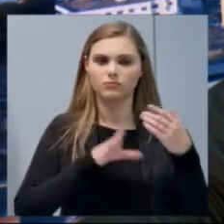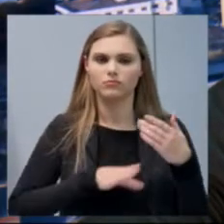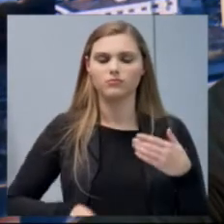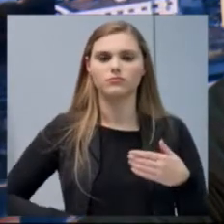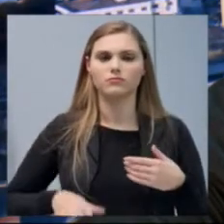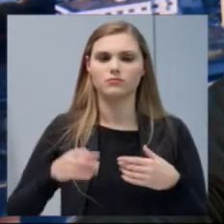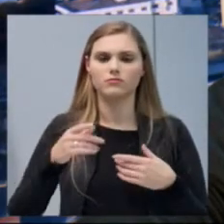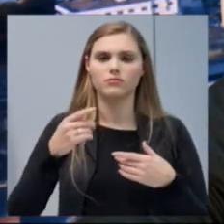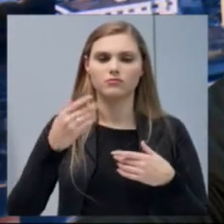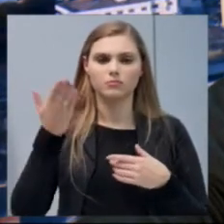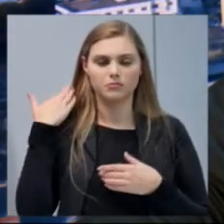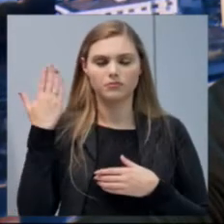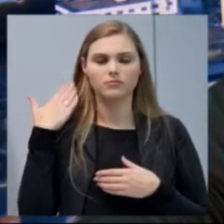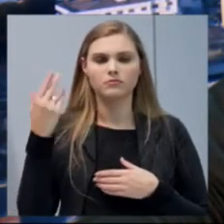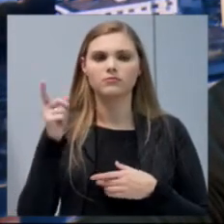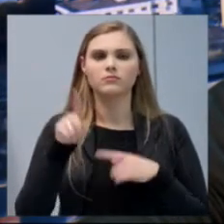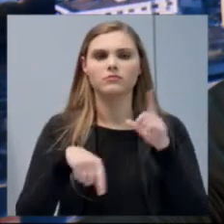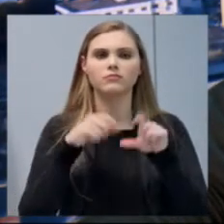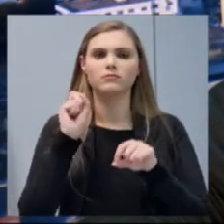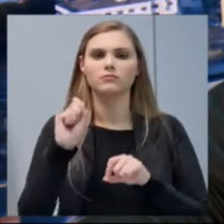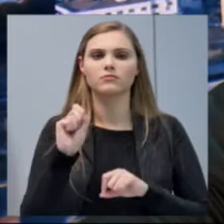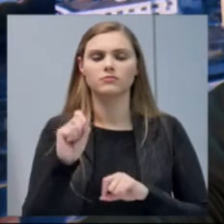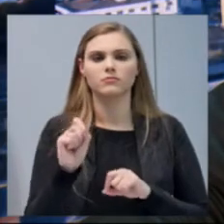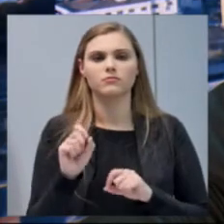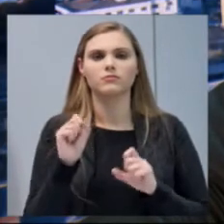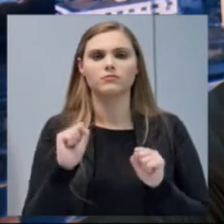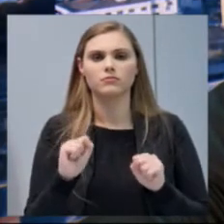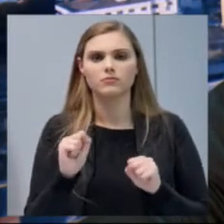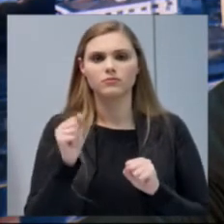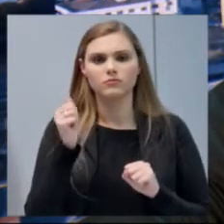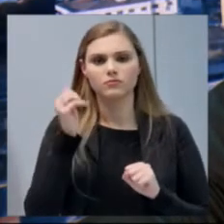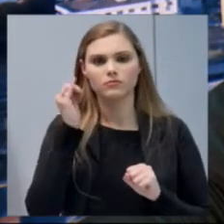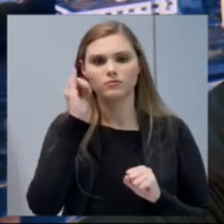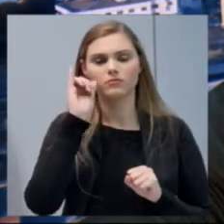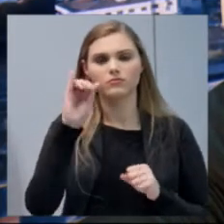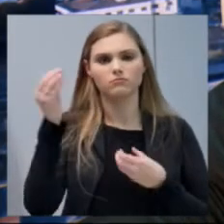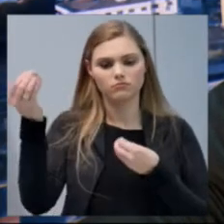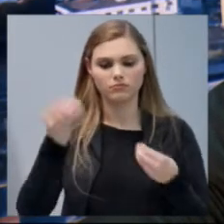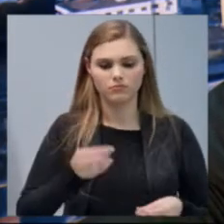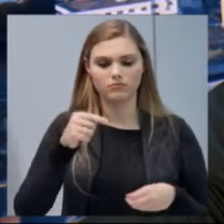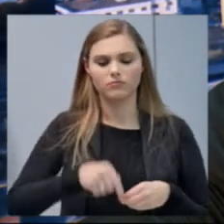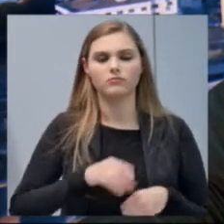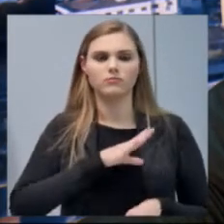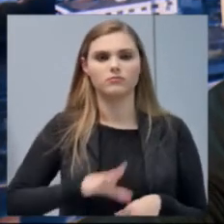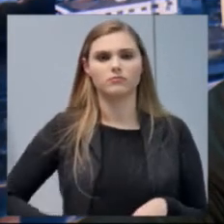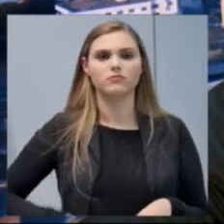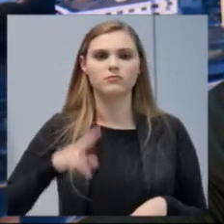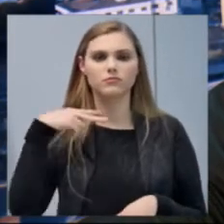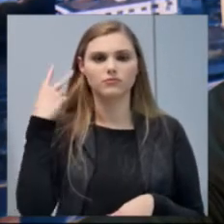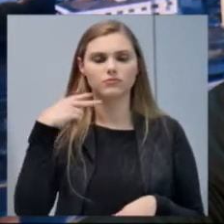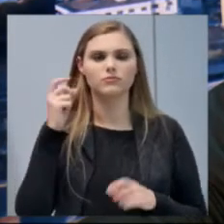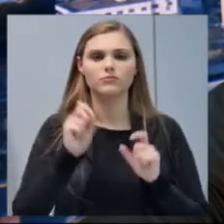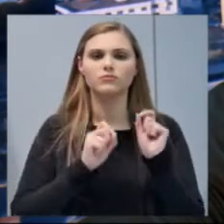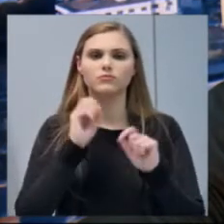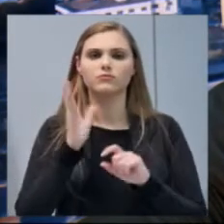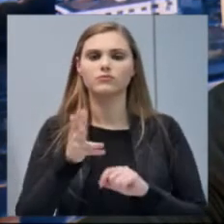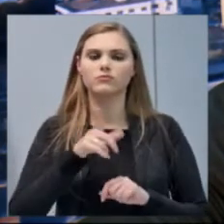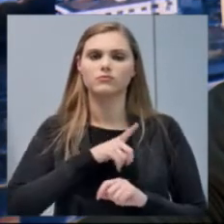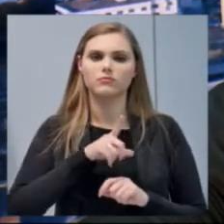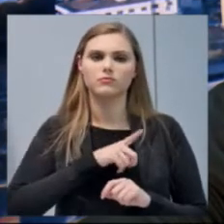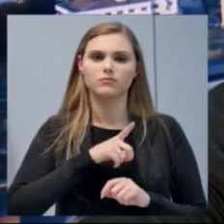que possa ser vitápico e trazer a esta casa um grupo de pessoas que já tenham